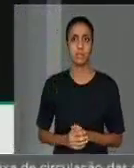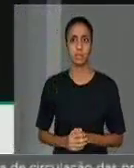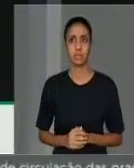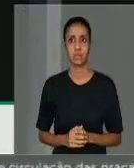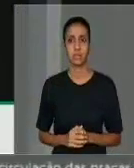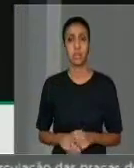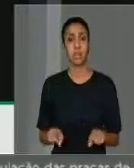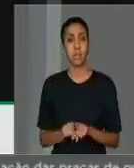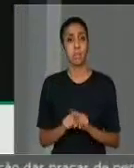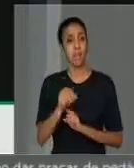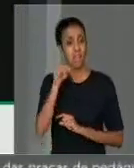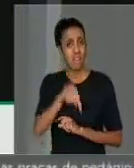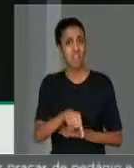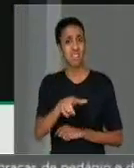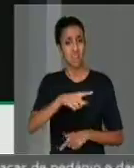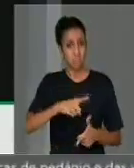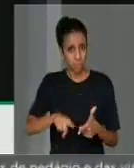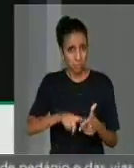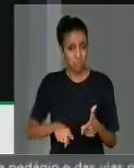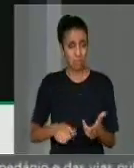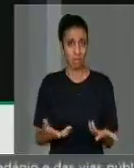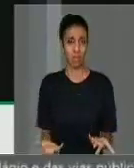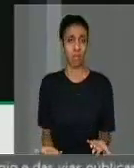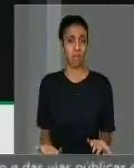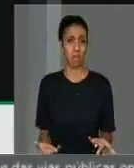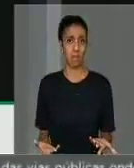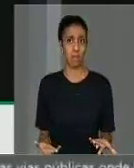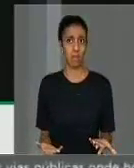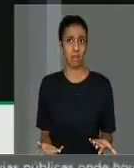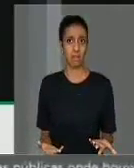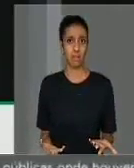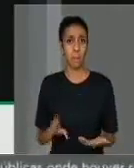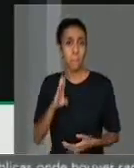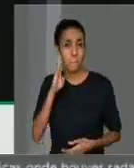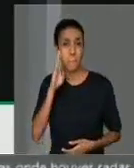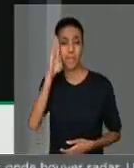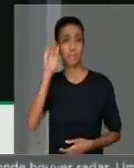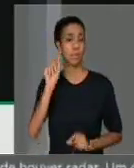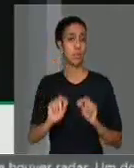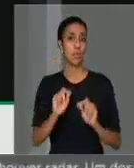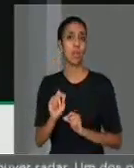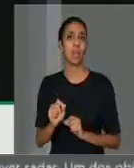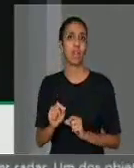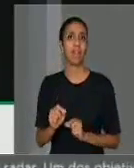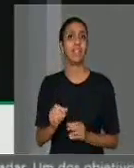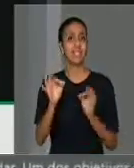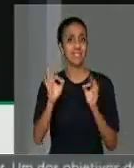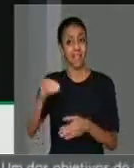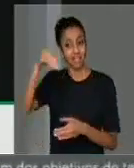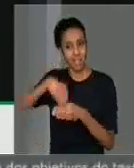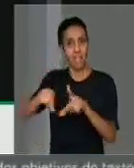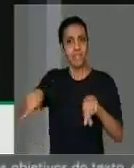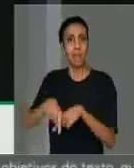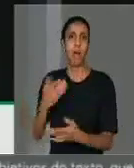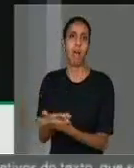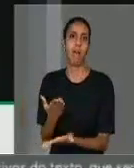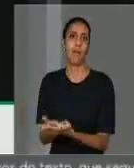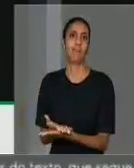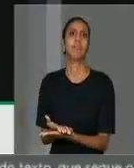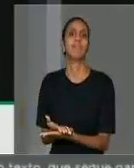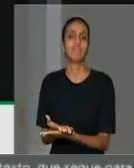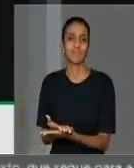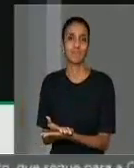local onde essa crise se expressa de forma mais acentuada, com certeza é na sala de aula. O professor